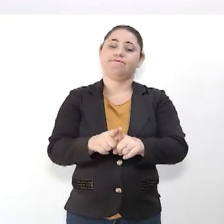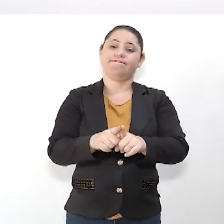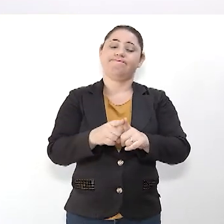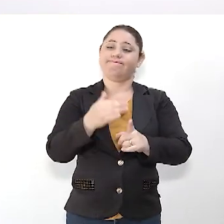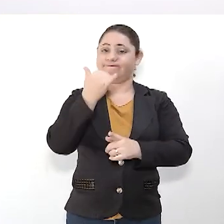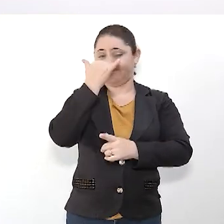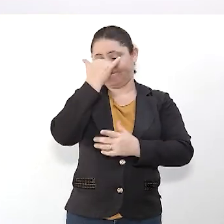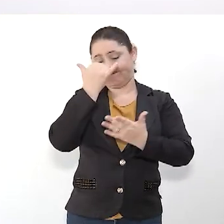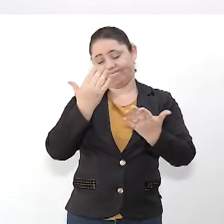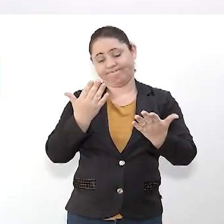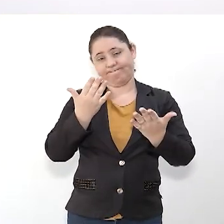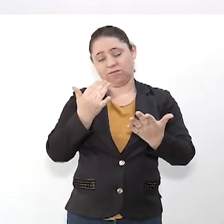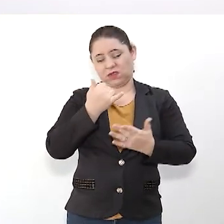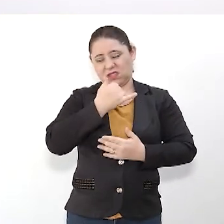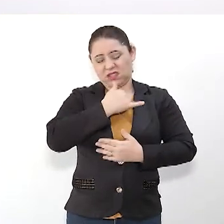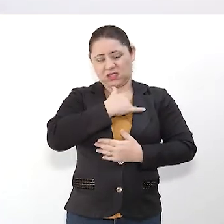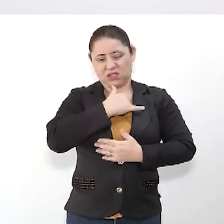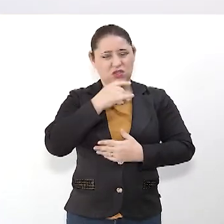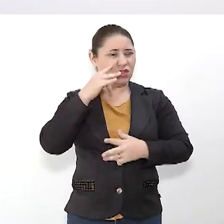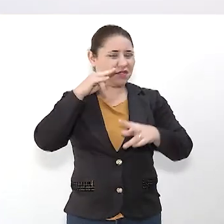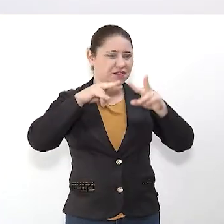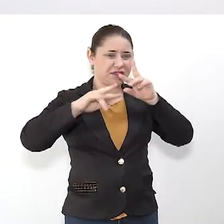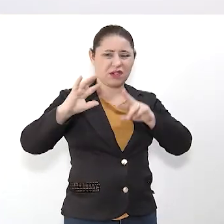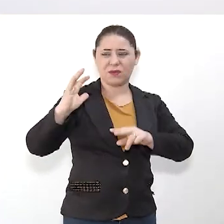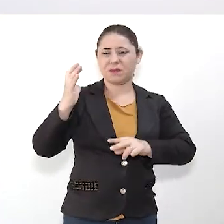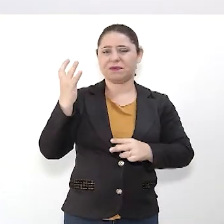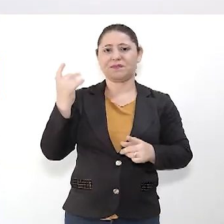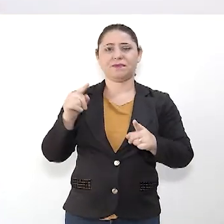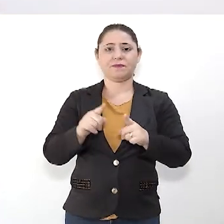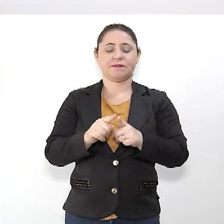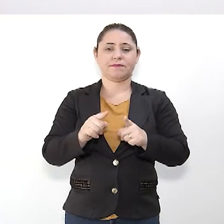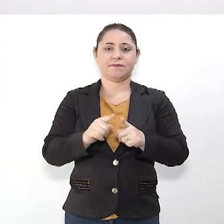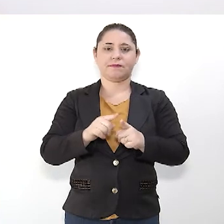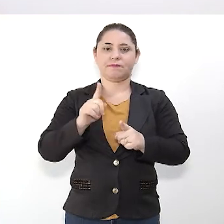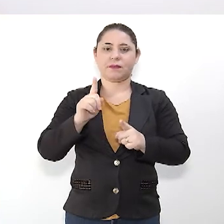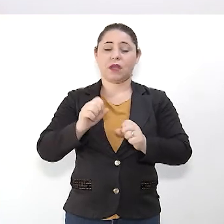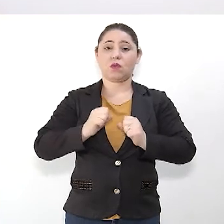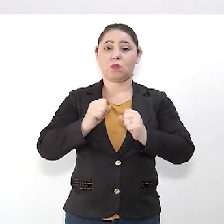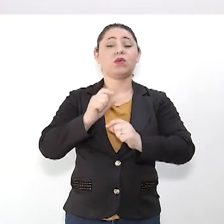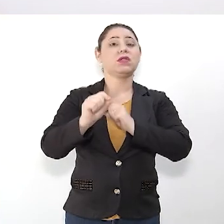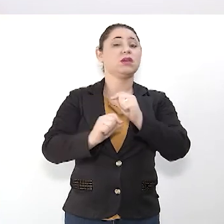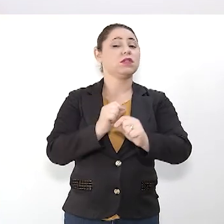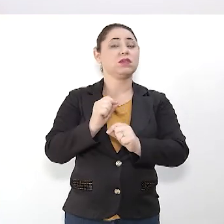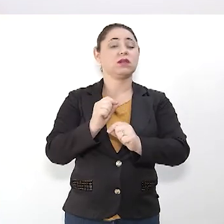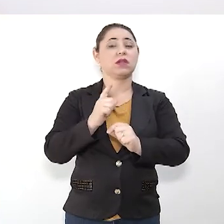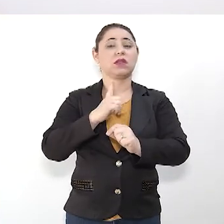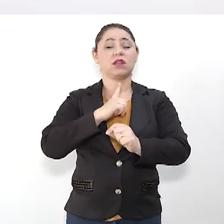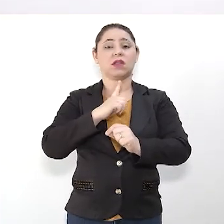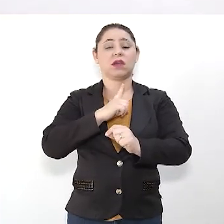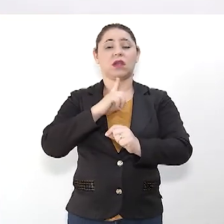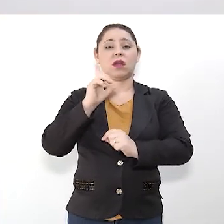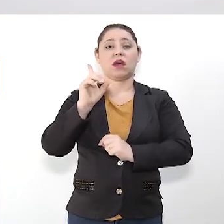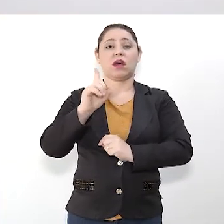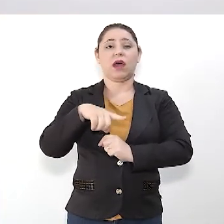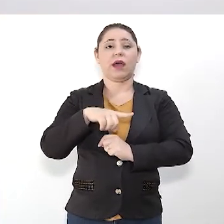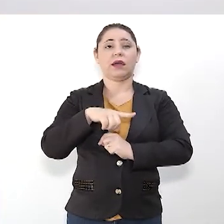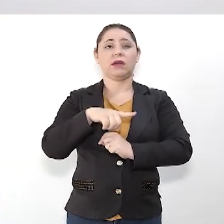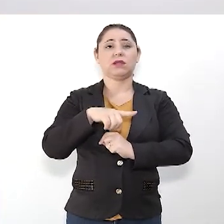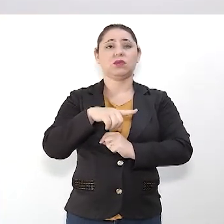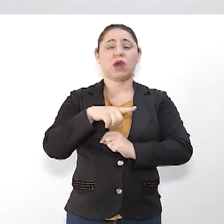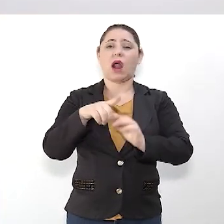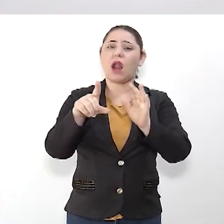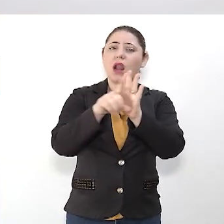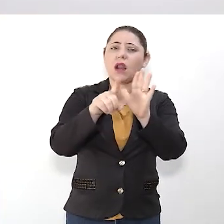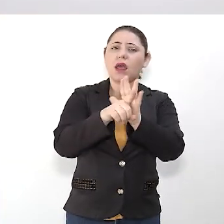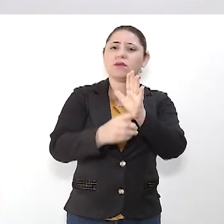em Bataguaçu. Então assim, a tristeza da gente ver esses casos acontecendo e também o poder